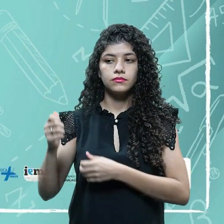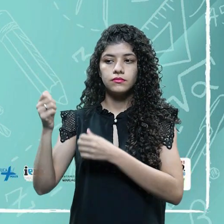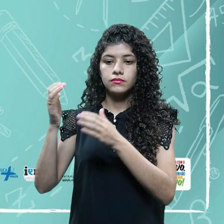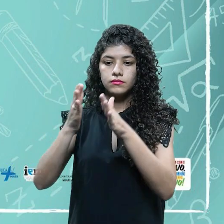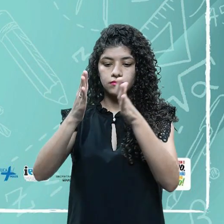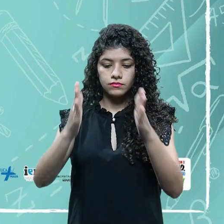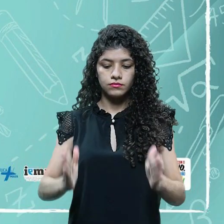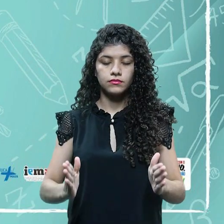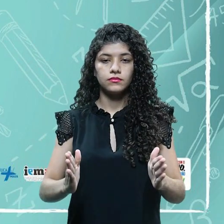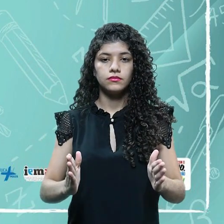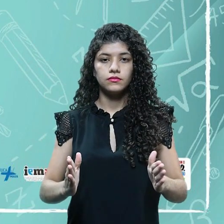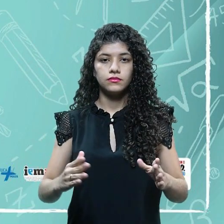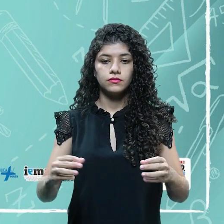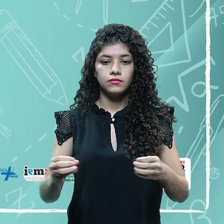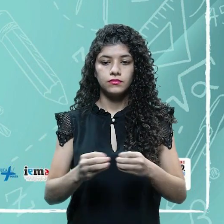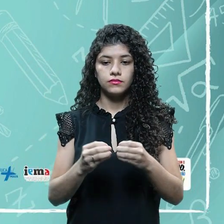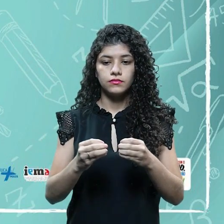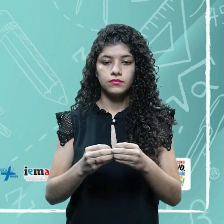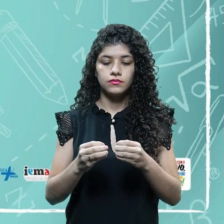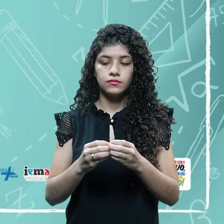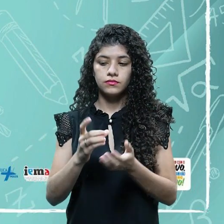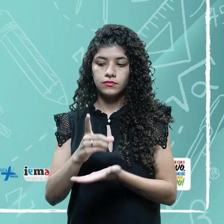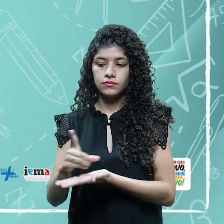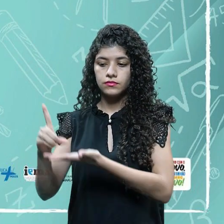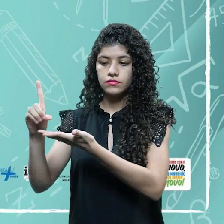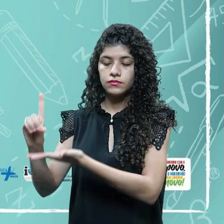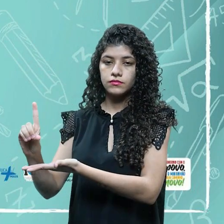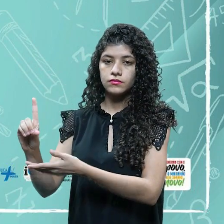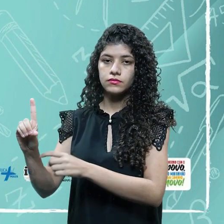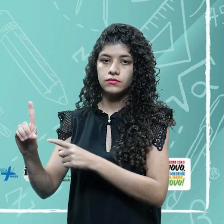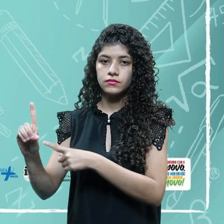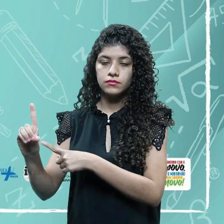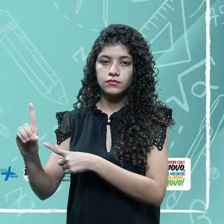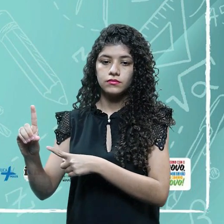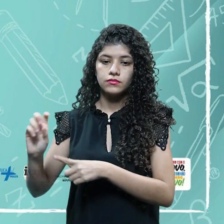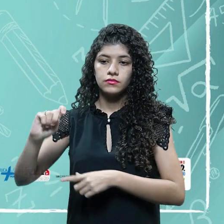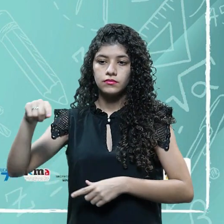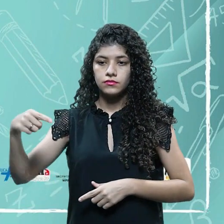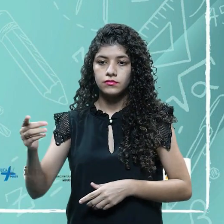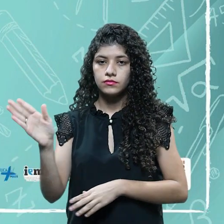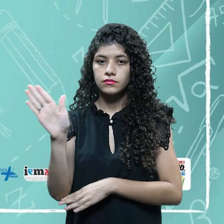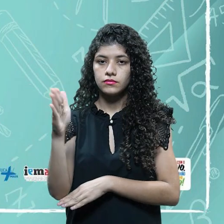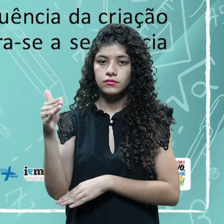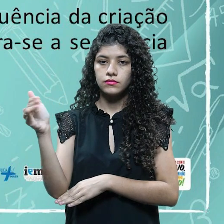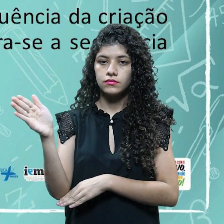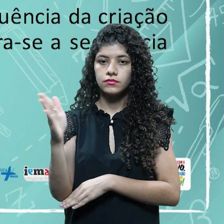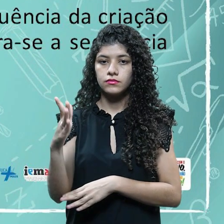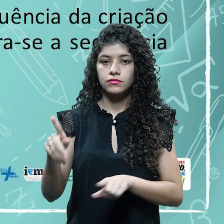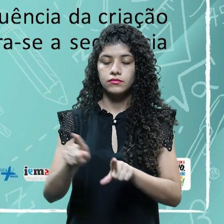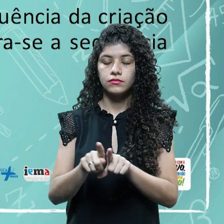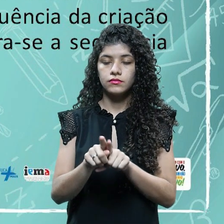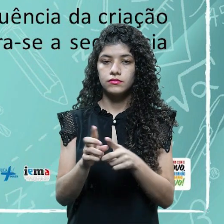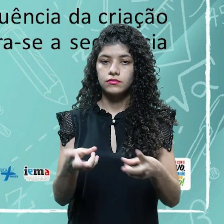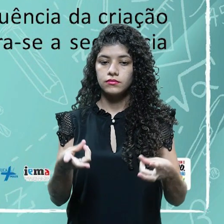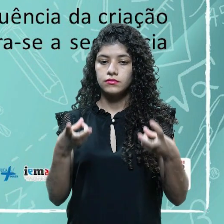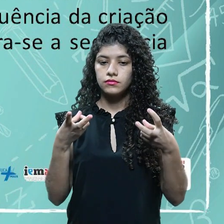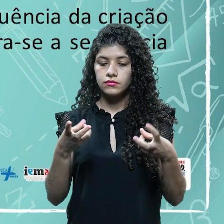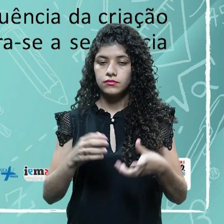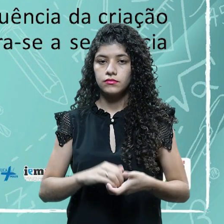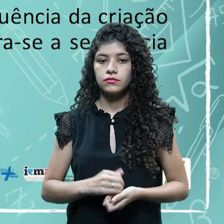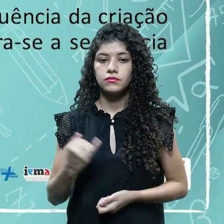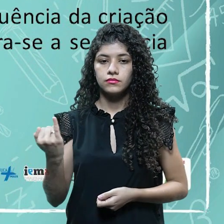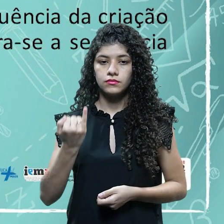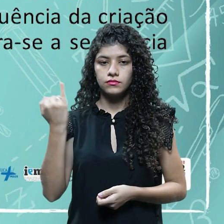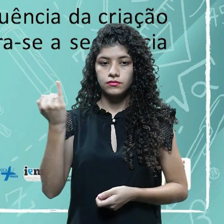à direita, quando houver outras bandeiras. Então, observem, né, essa importância. A precedência, né,